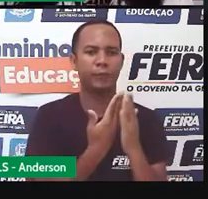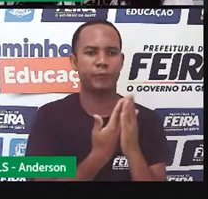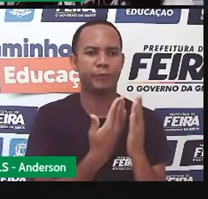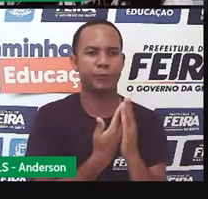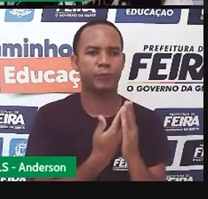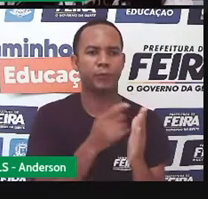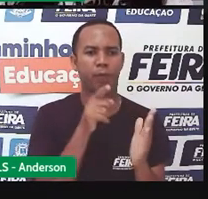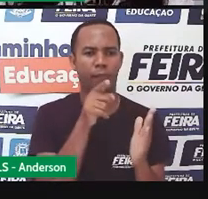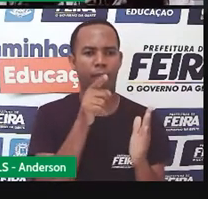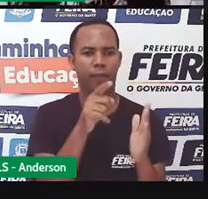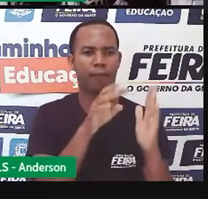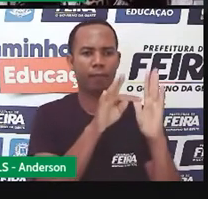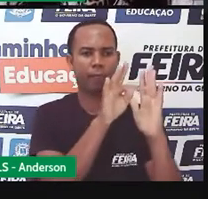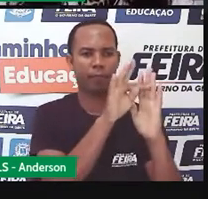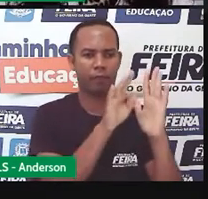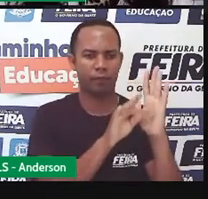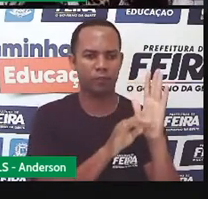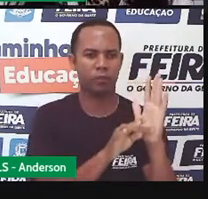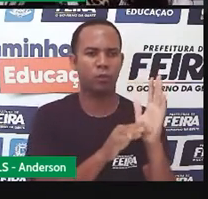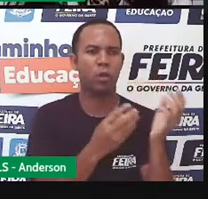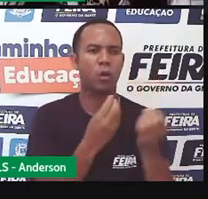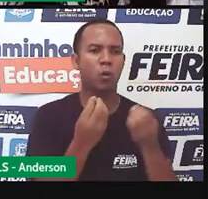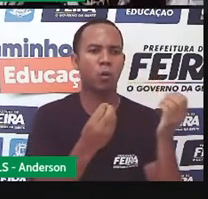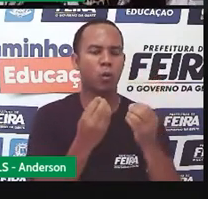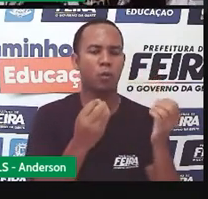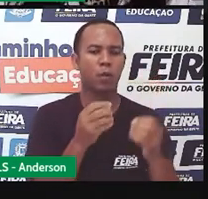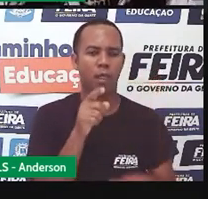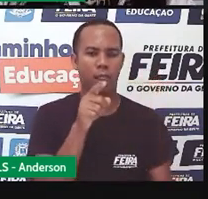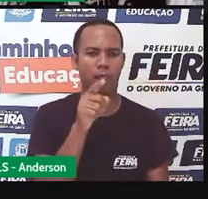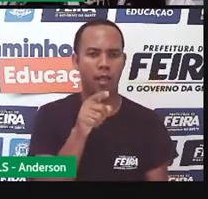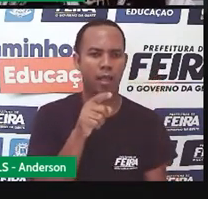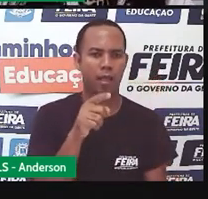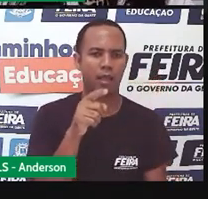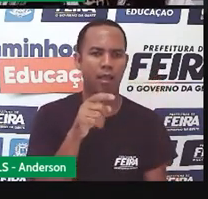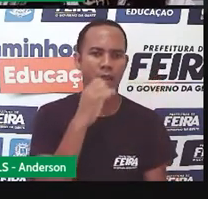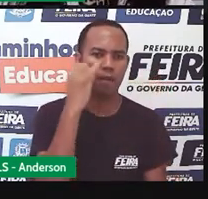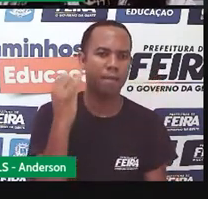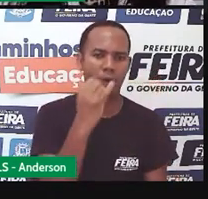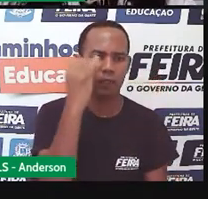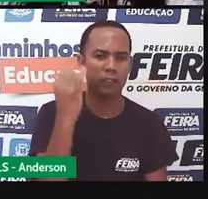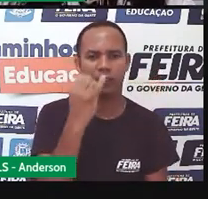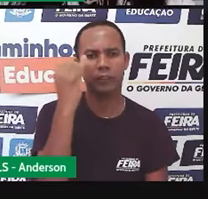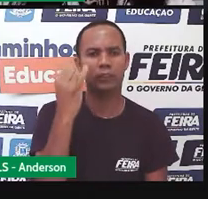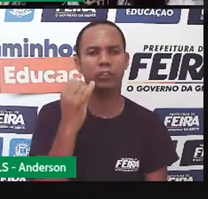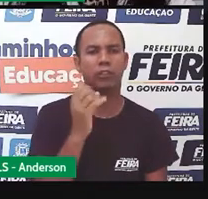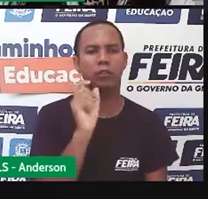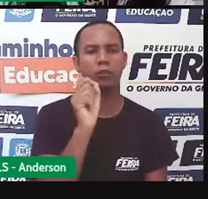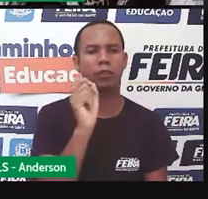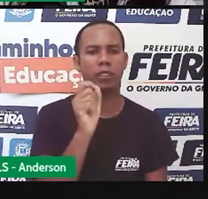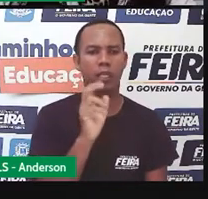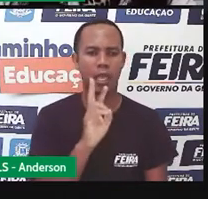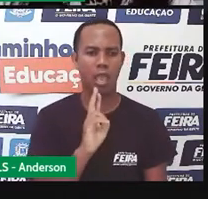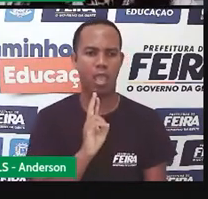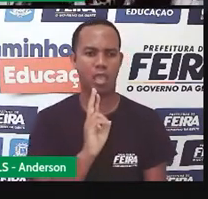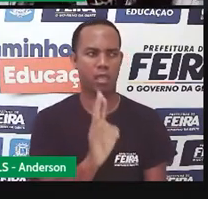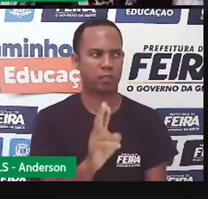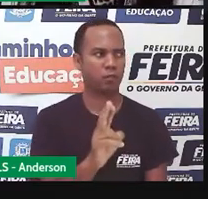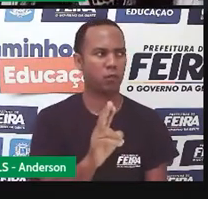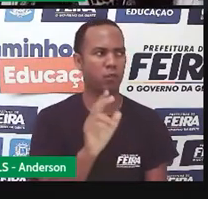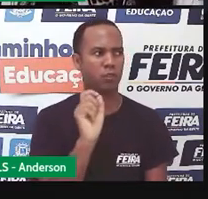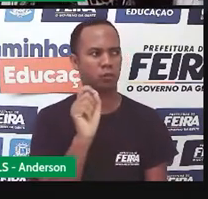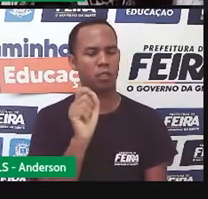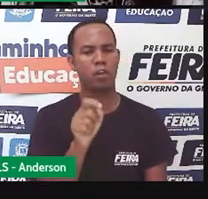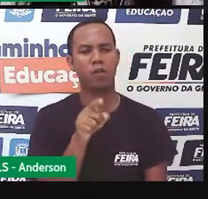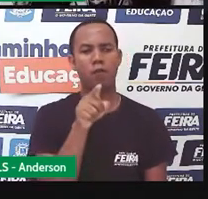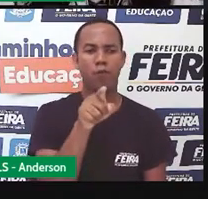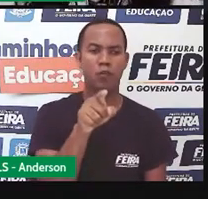jornalísticos. A Lidy é muito importante. Ela responde os questionamentos que eu e